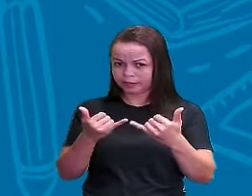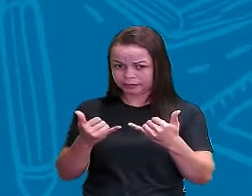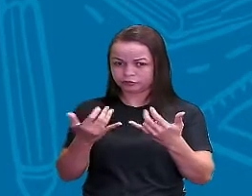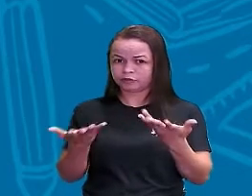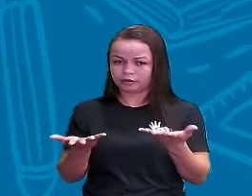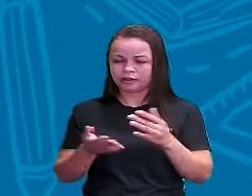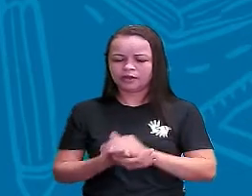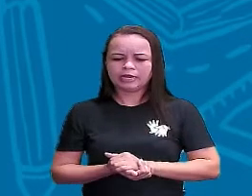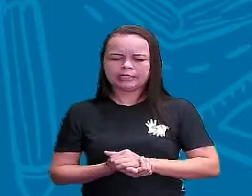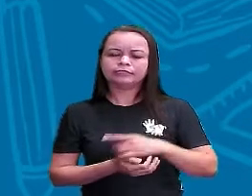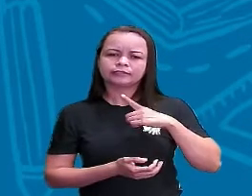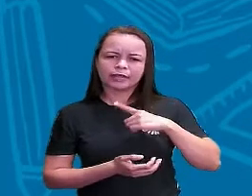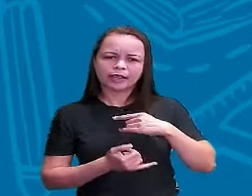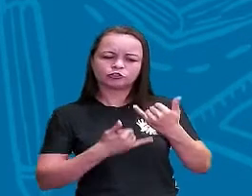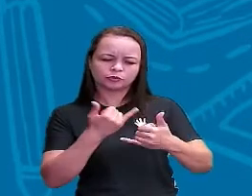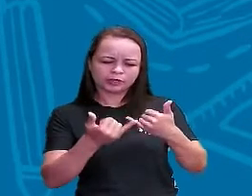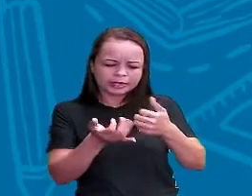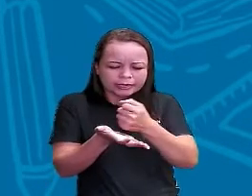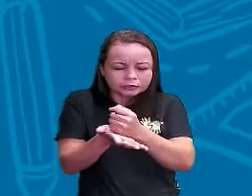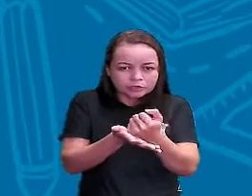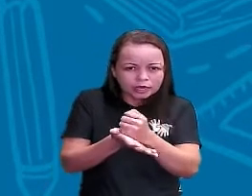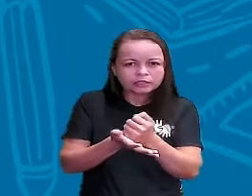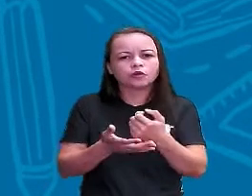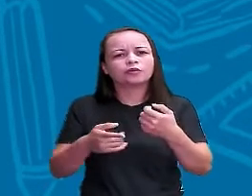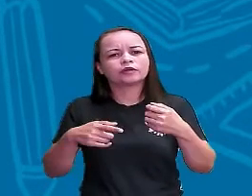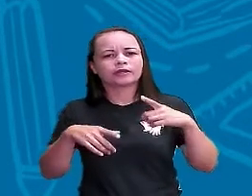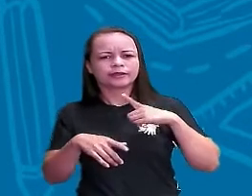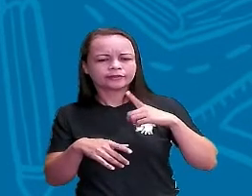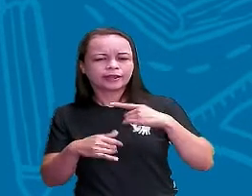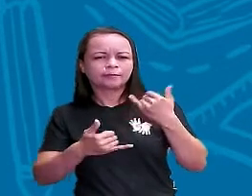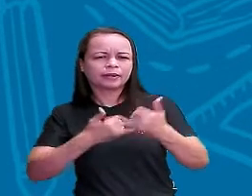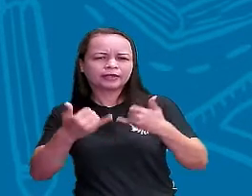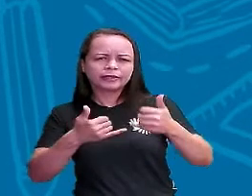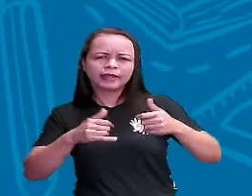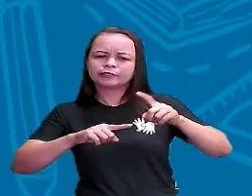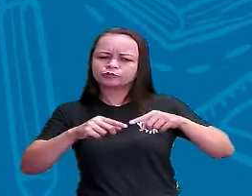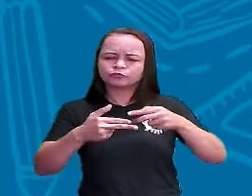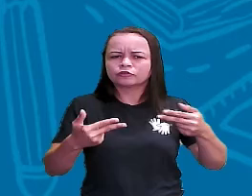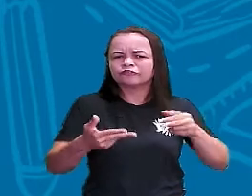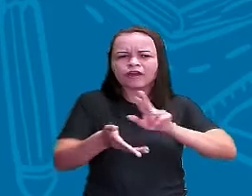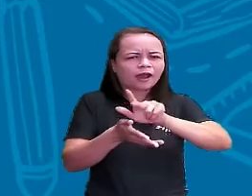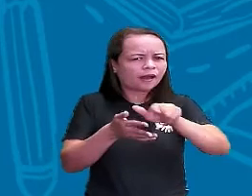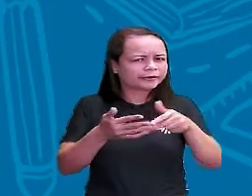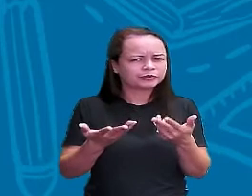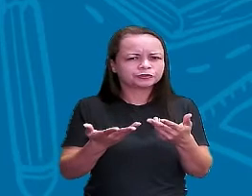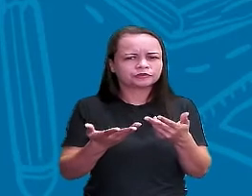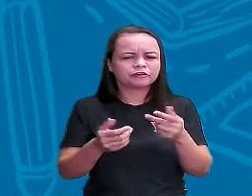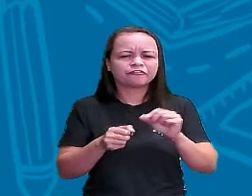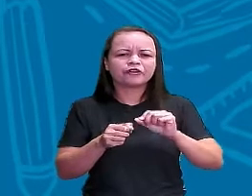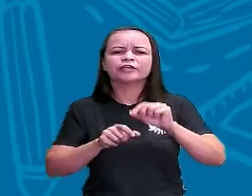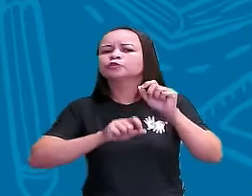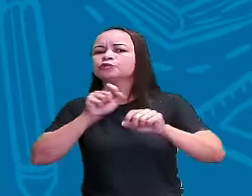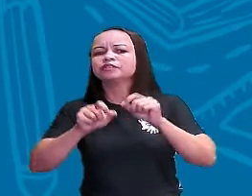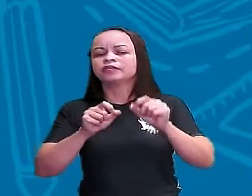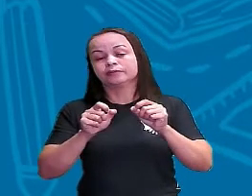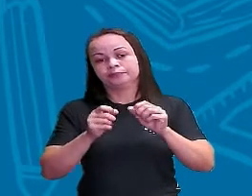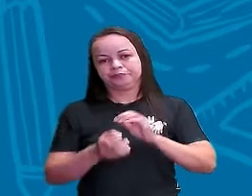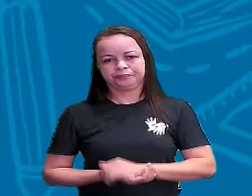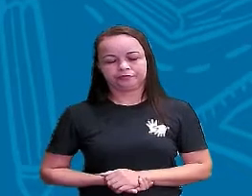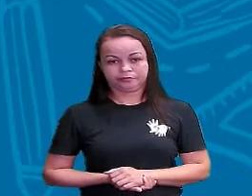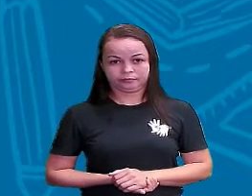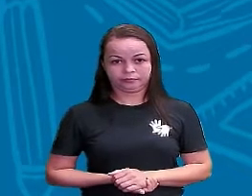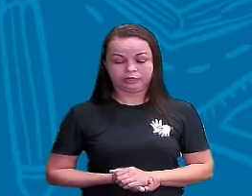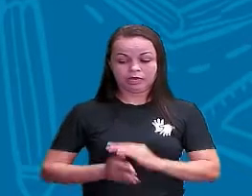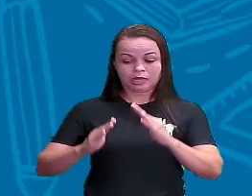brinquedos que você usa para manusear Para brincar com o colega E aí? De que é feito esse teu brinquedo? Na escola,